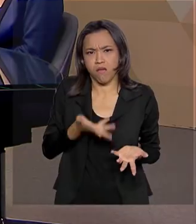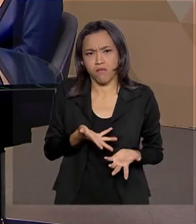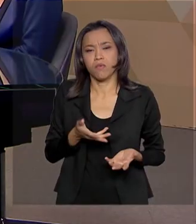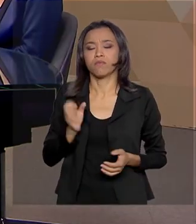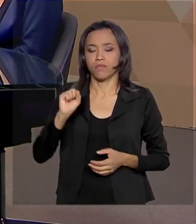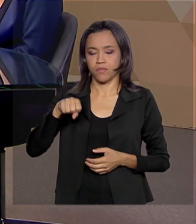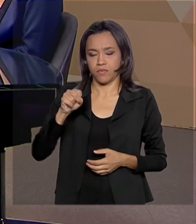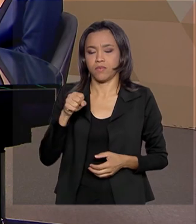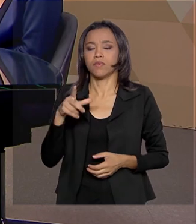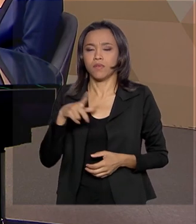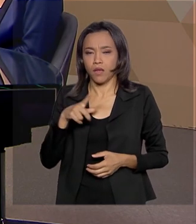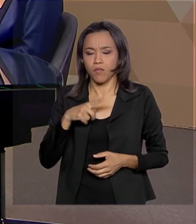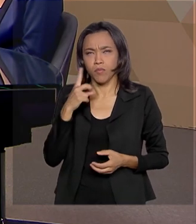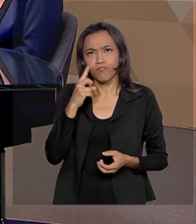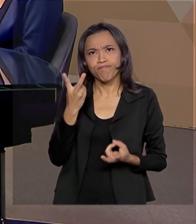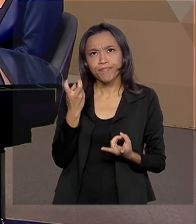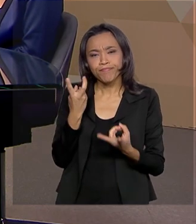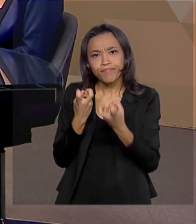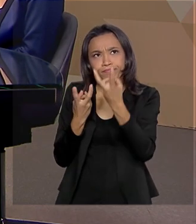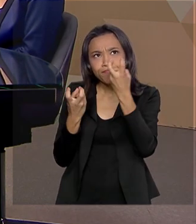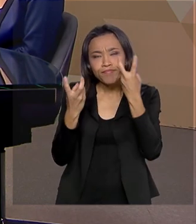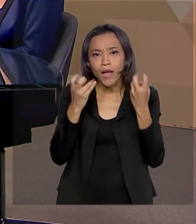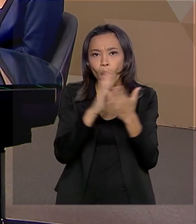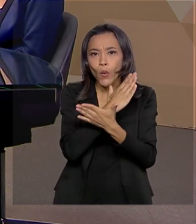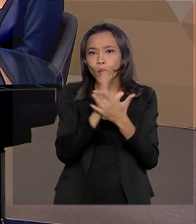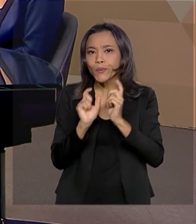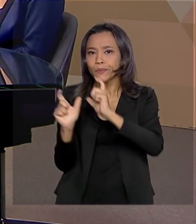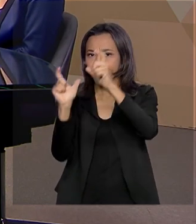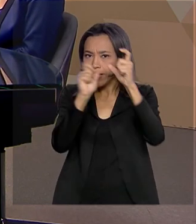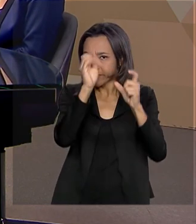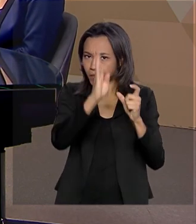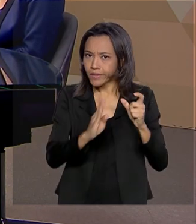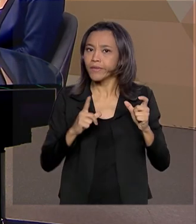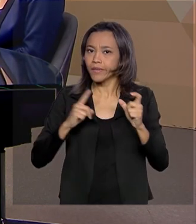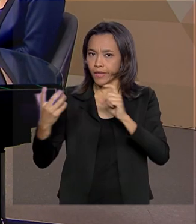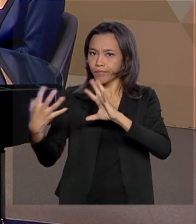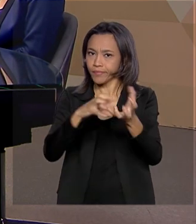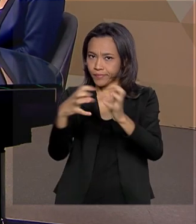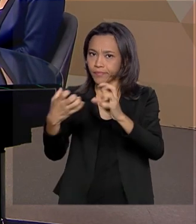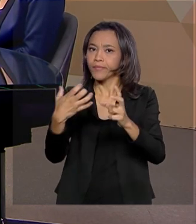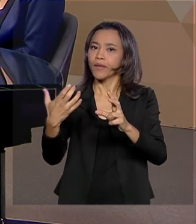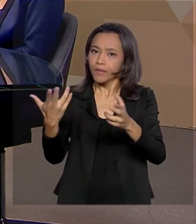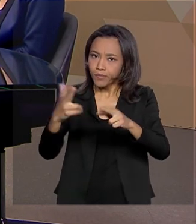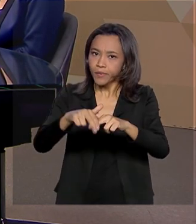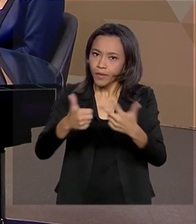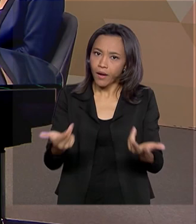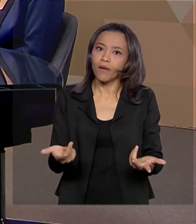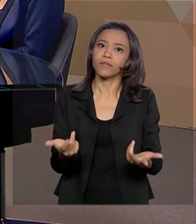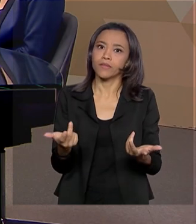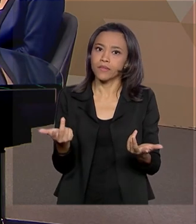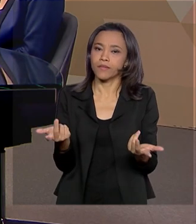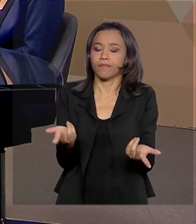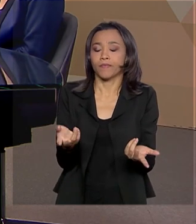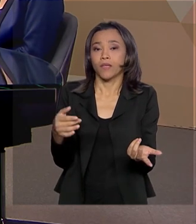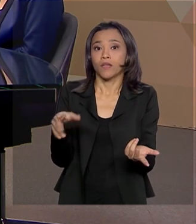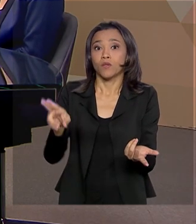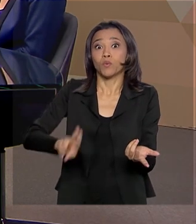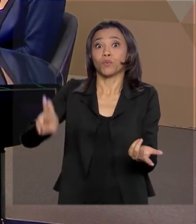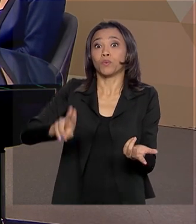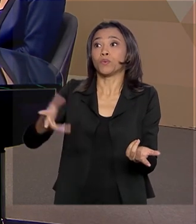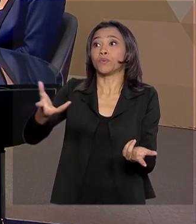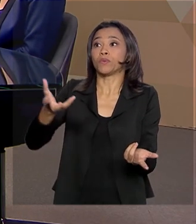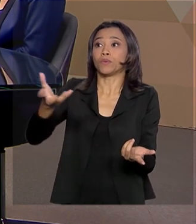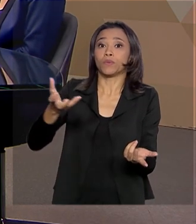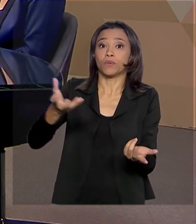identificamos algumas regiões onde temos deflagrados alguns conflitos, justamente porque a demanda é maior do que a